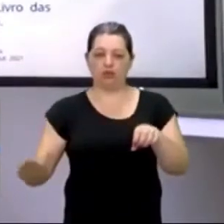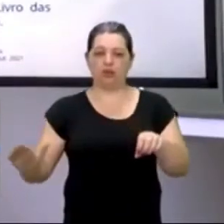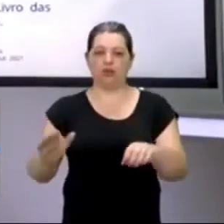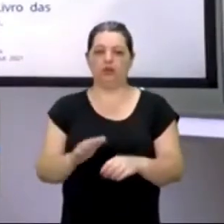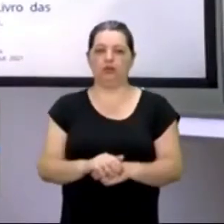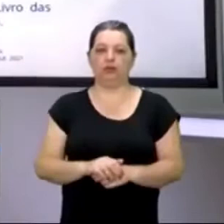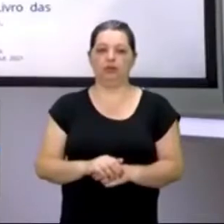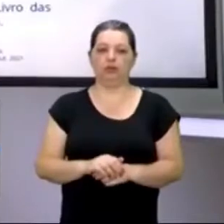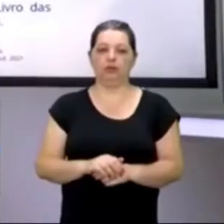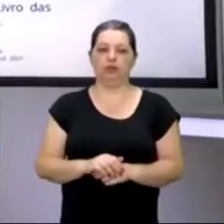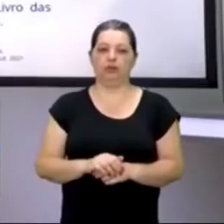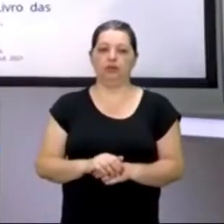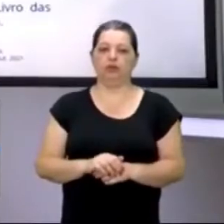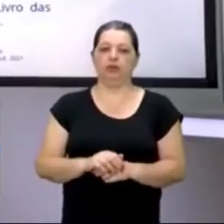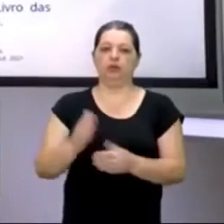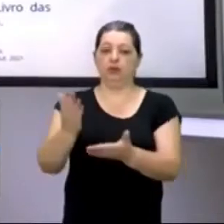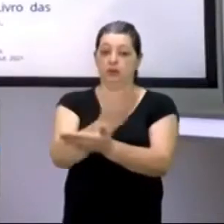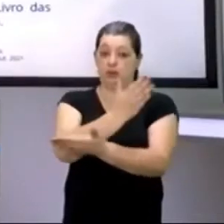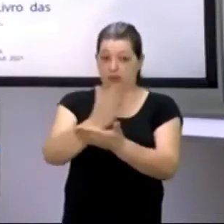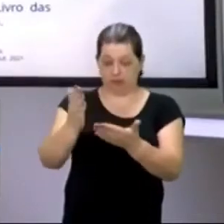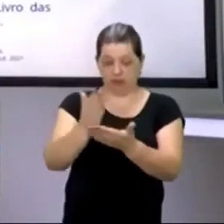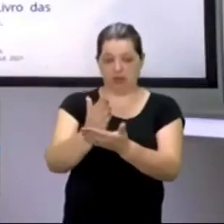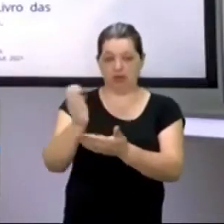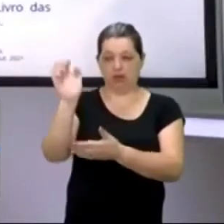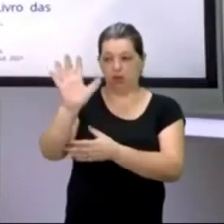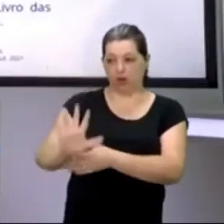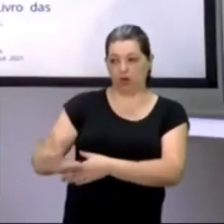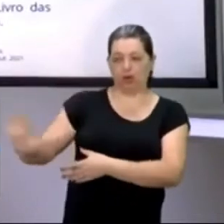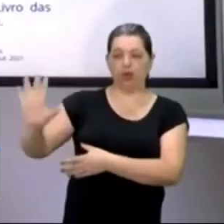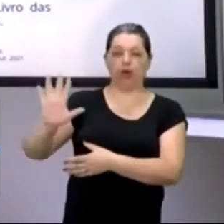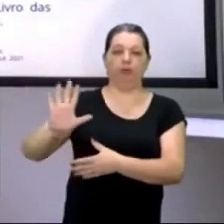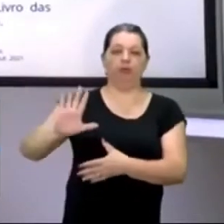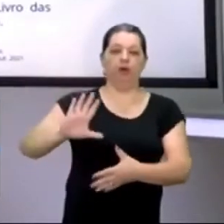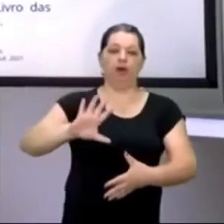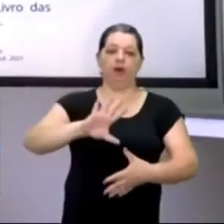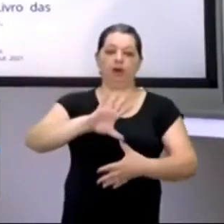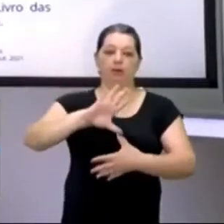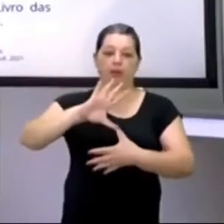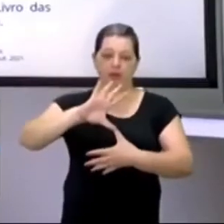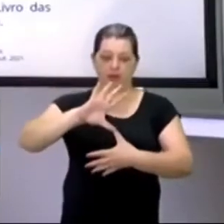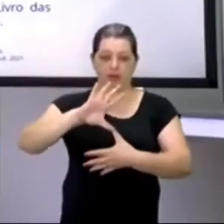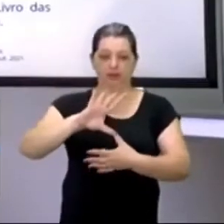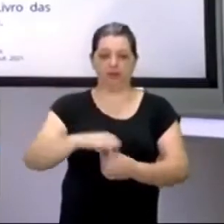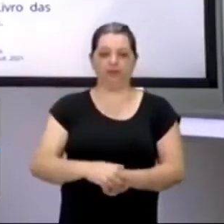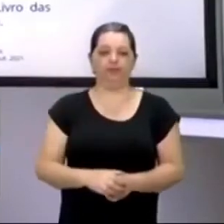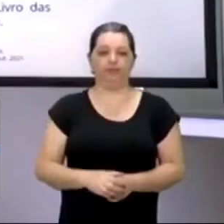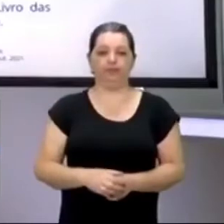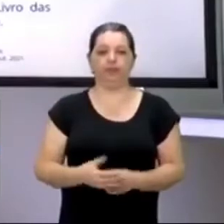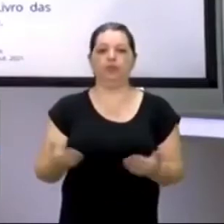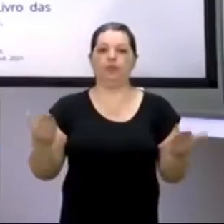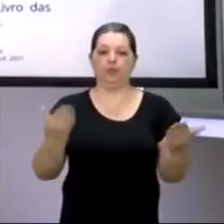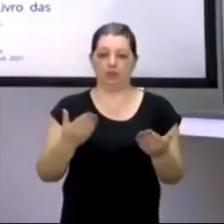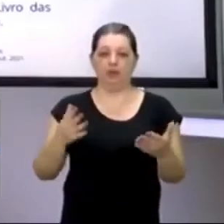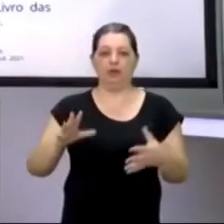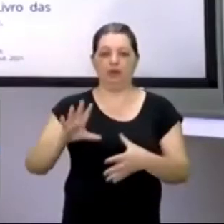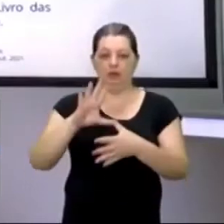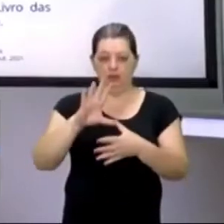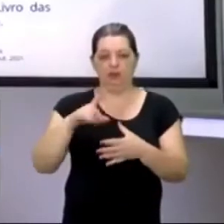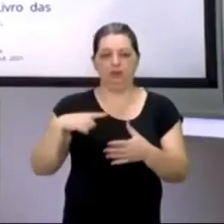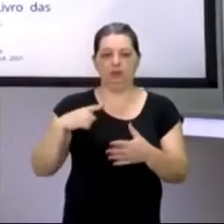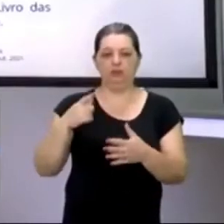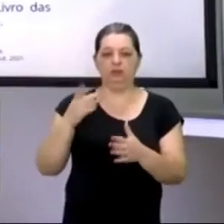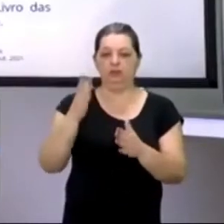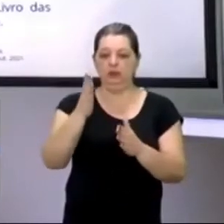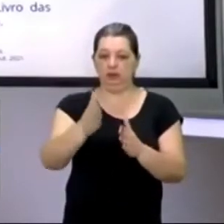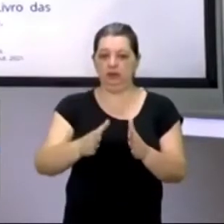a Europa do que hoje é a América. Do que hoje é a América. Vou usar os termos de hoje. A América e a Europa tem o Oceano Atlântico separando.